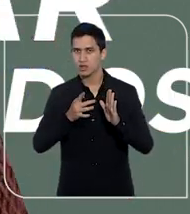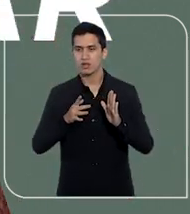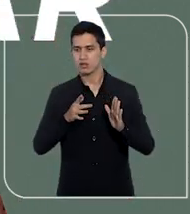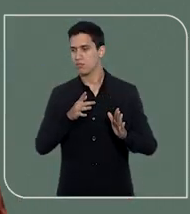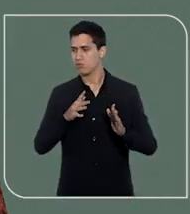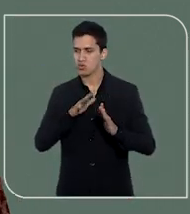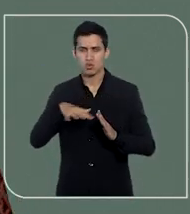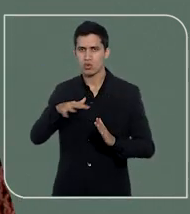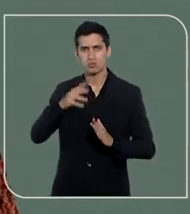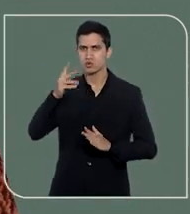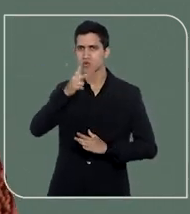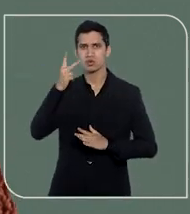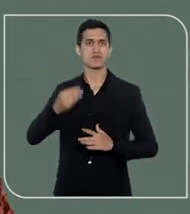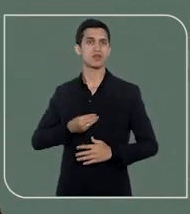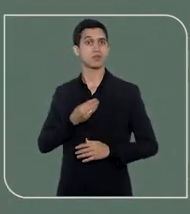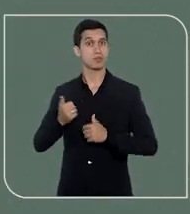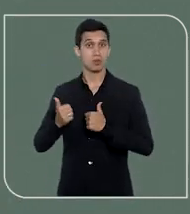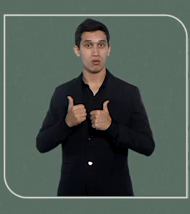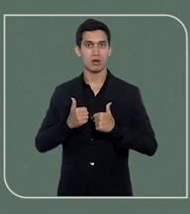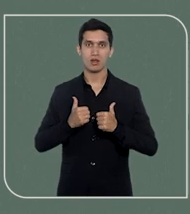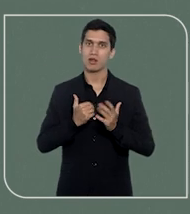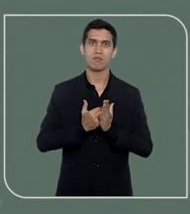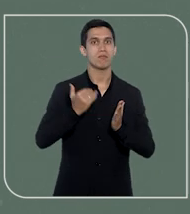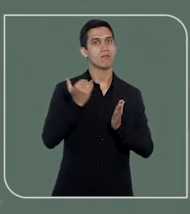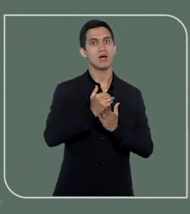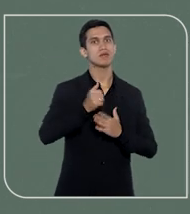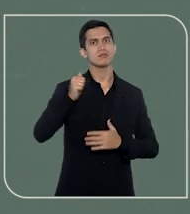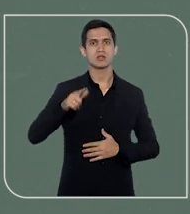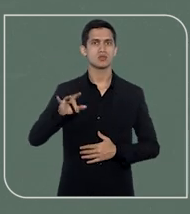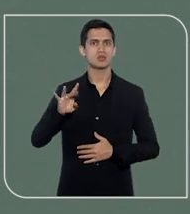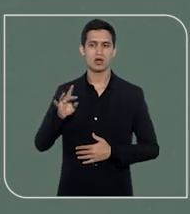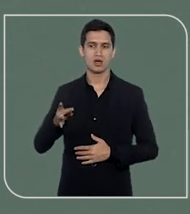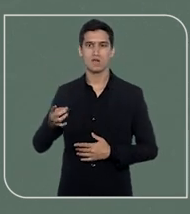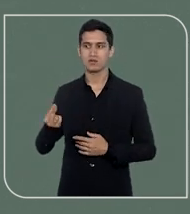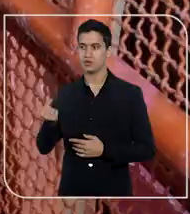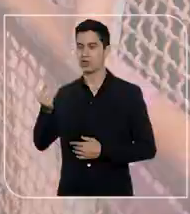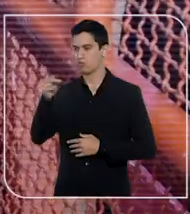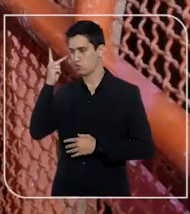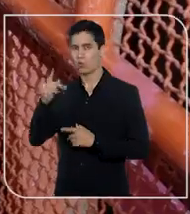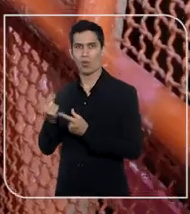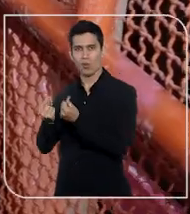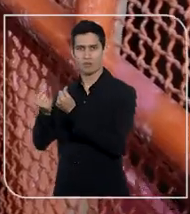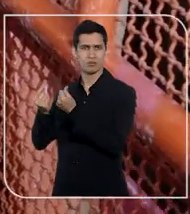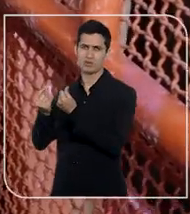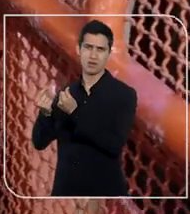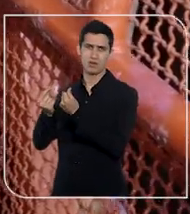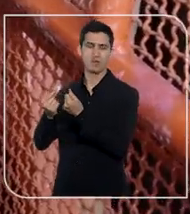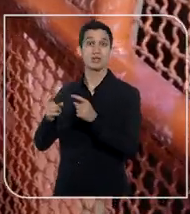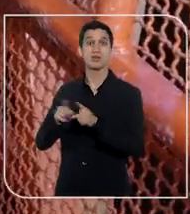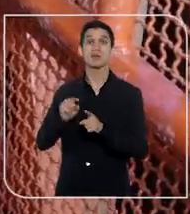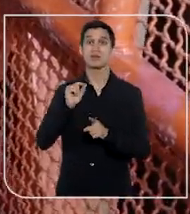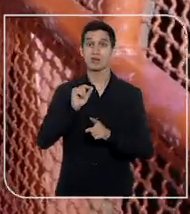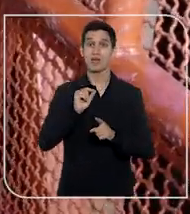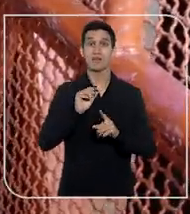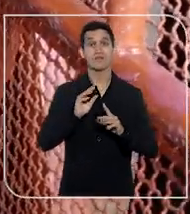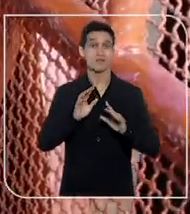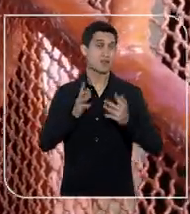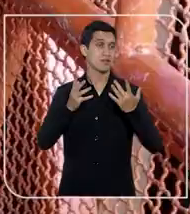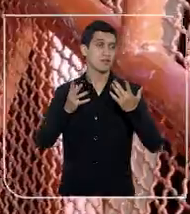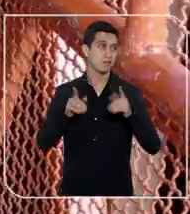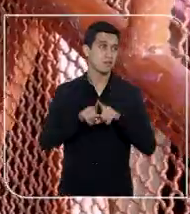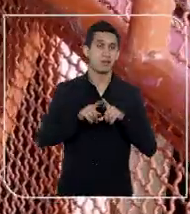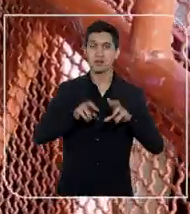-estar para todos vai além da prosperidade material. É também festejar e